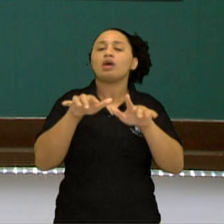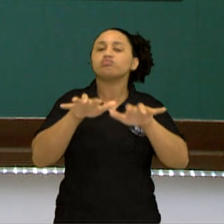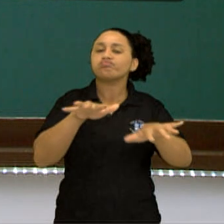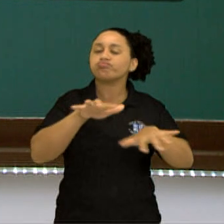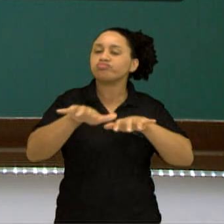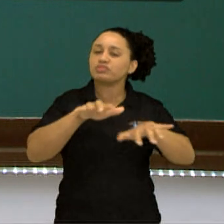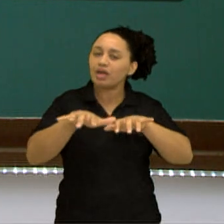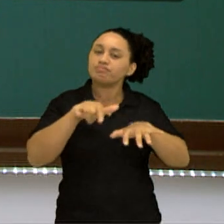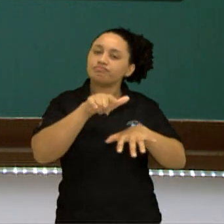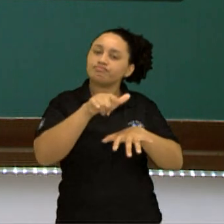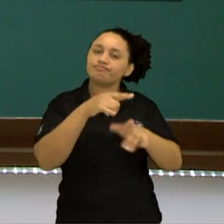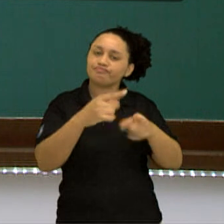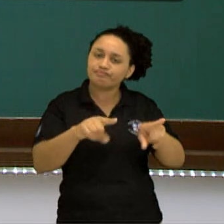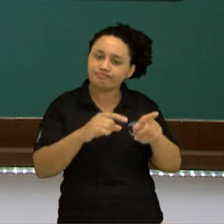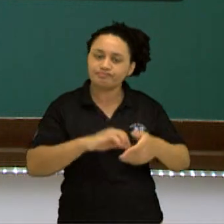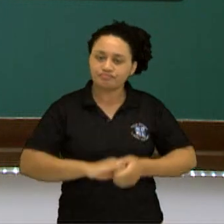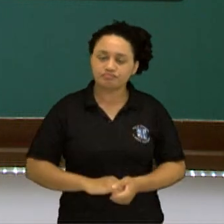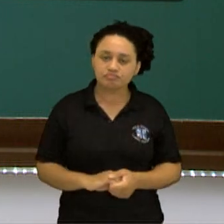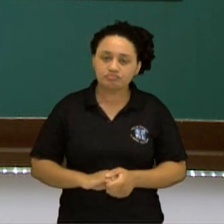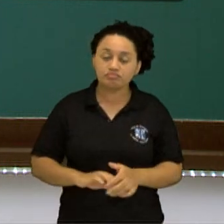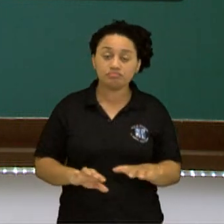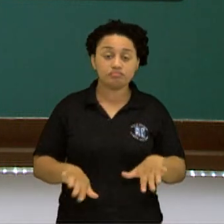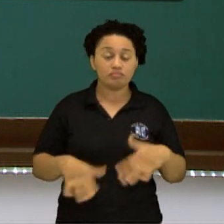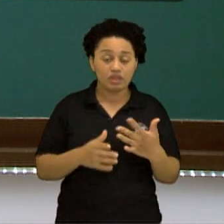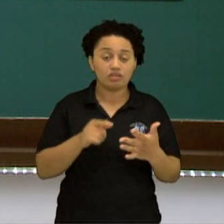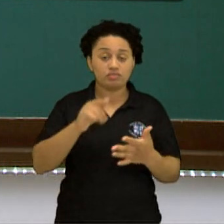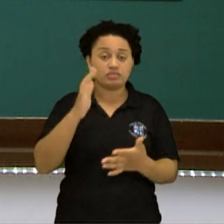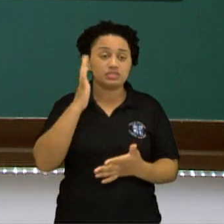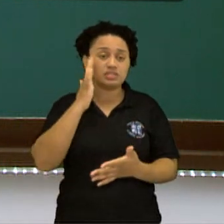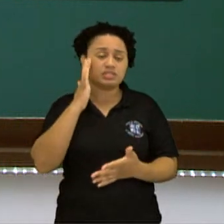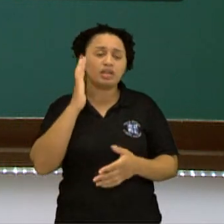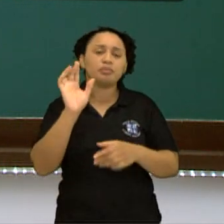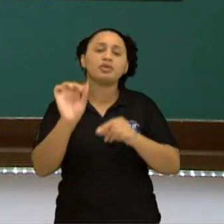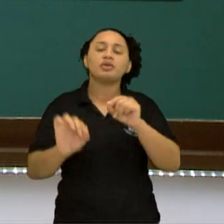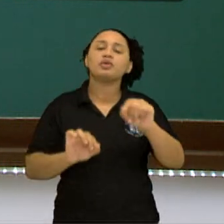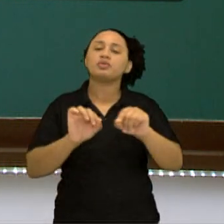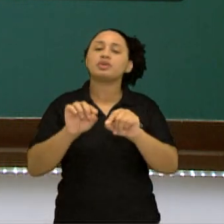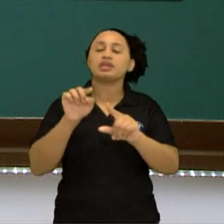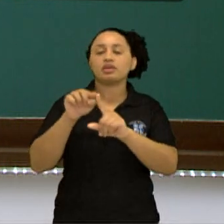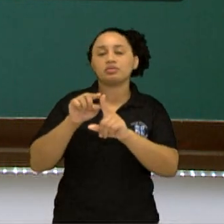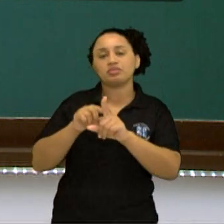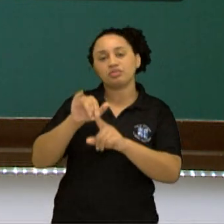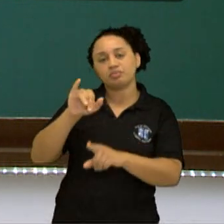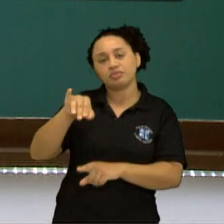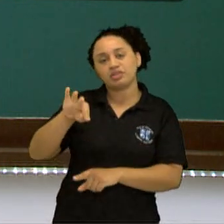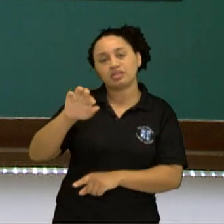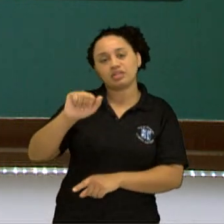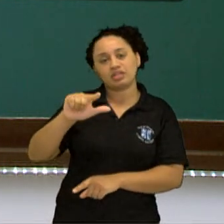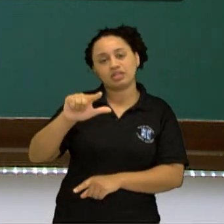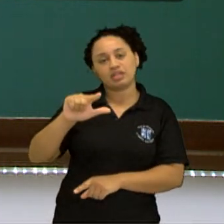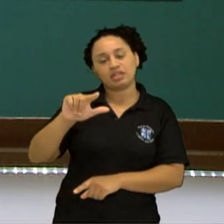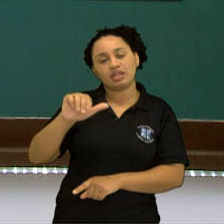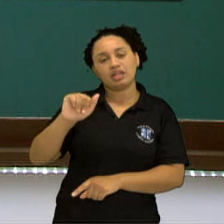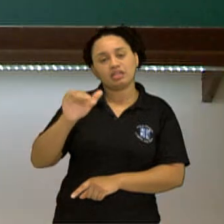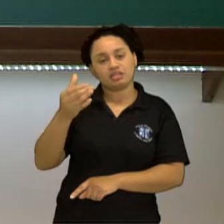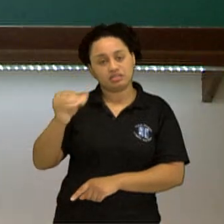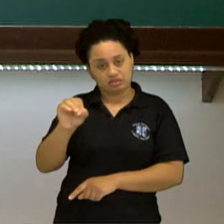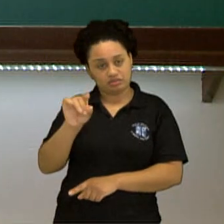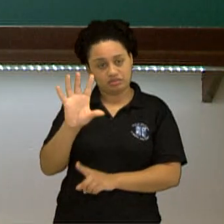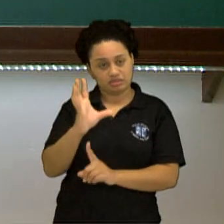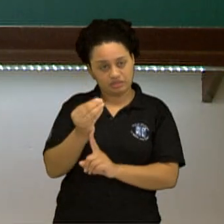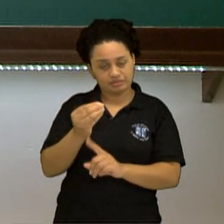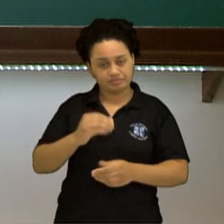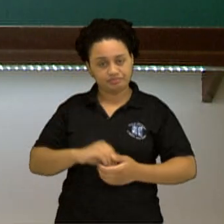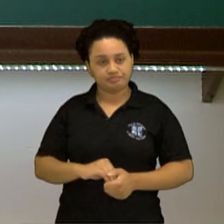nisso? Você sabe também o que é uma instalação em arte? Pois